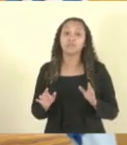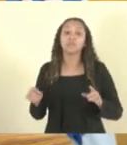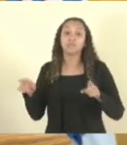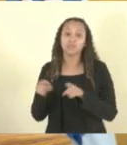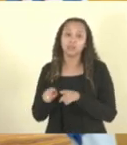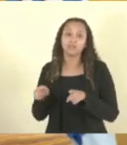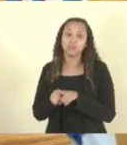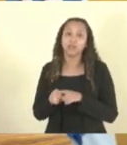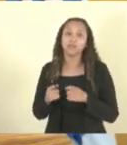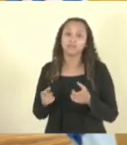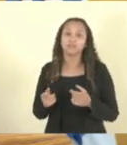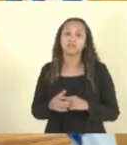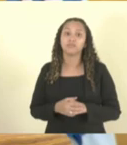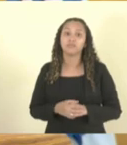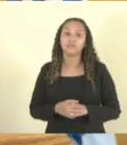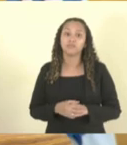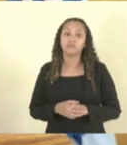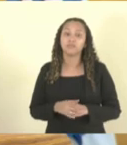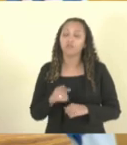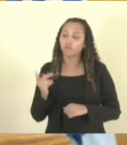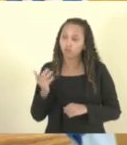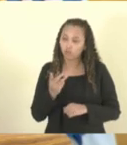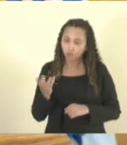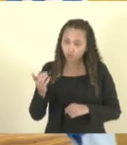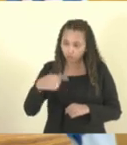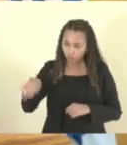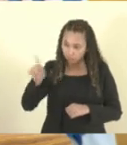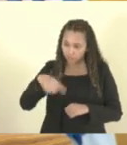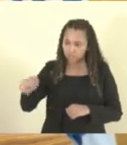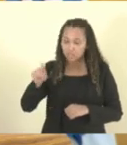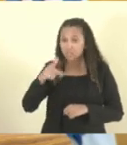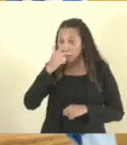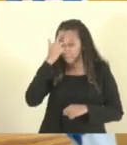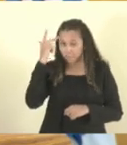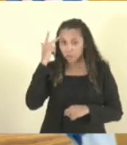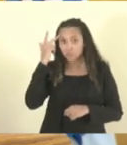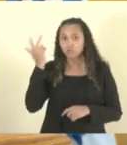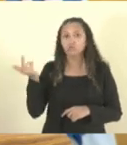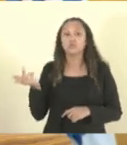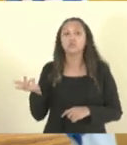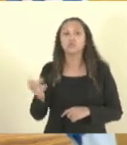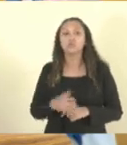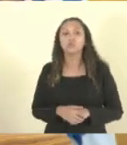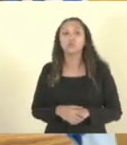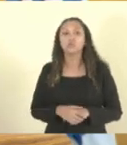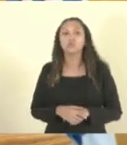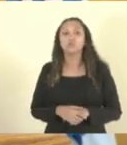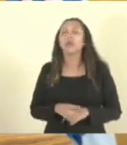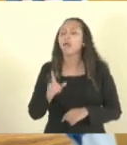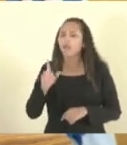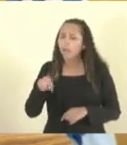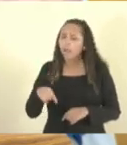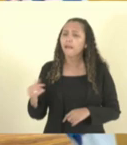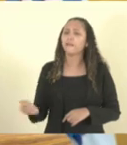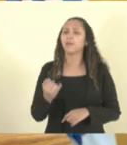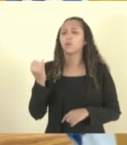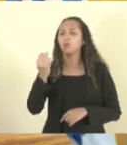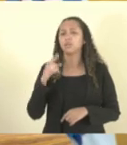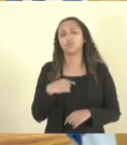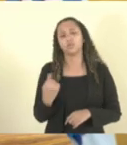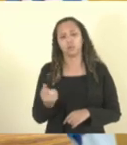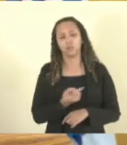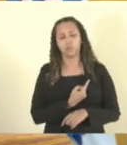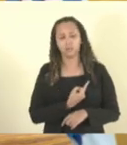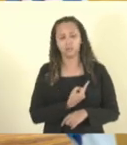citado, porque vocês são pessoas de alta importância para todos nós.